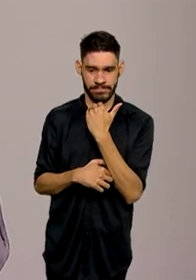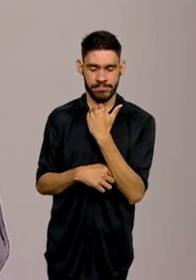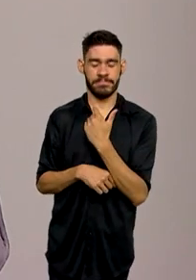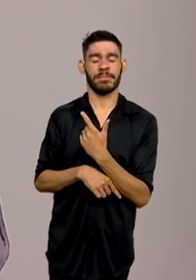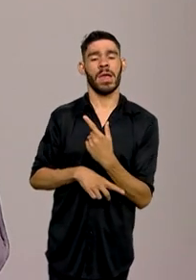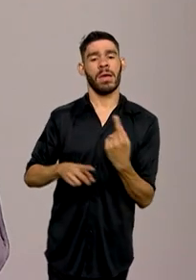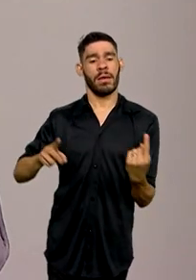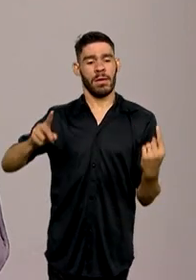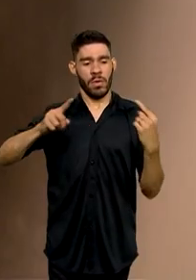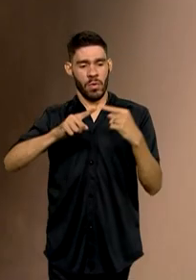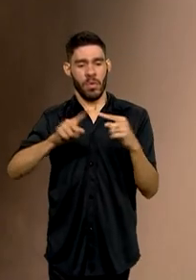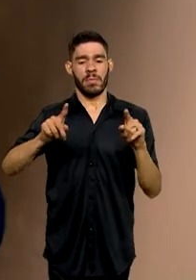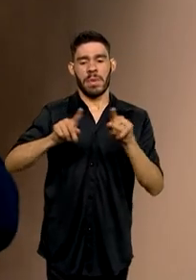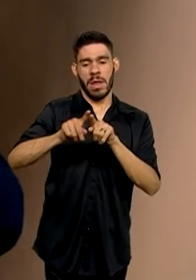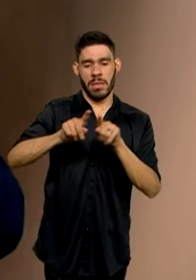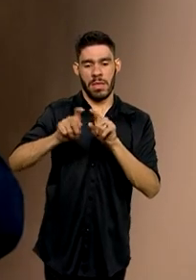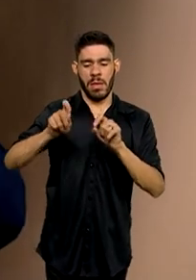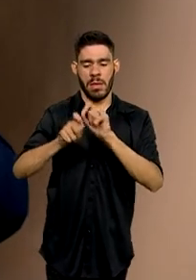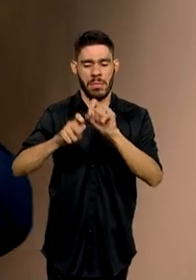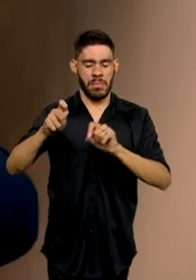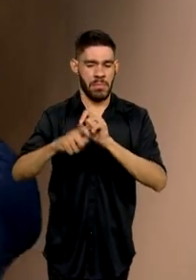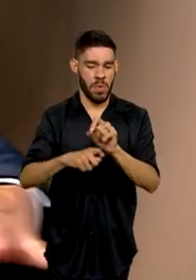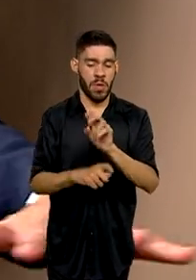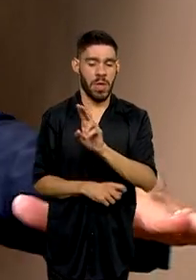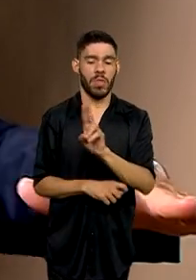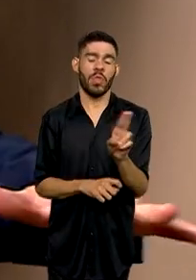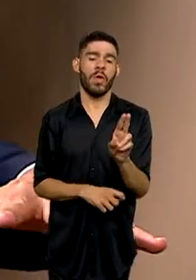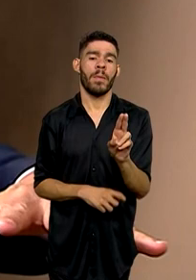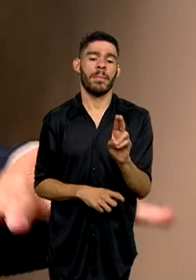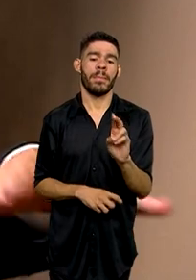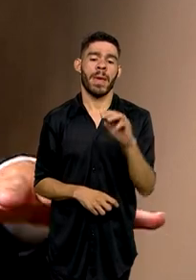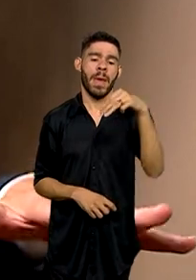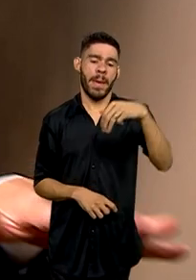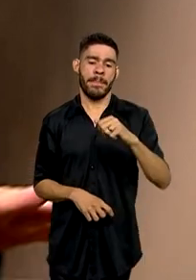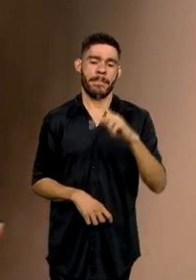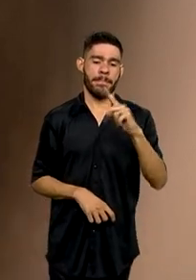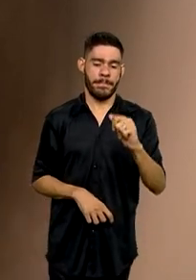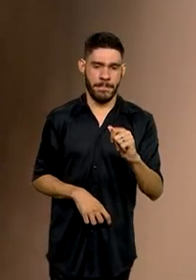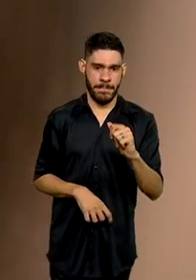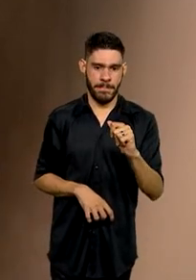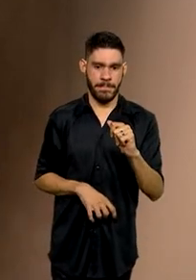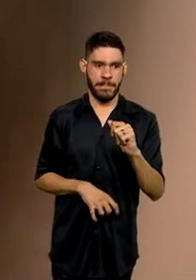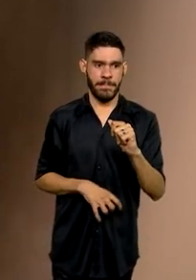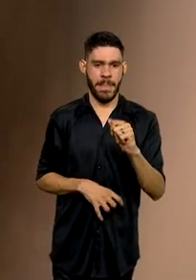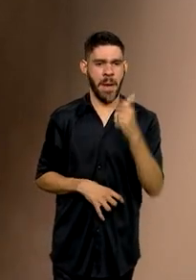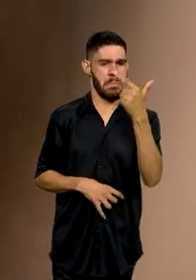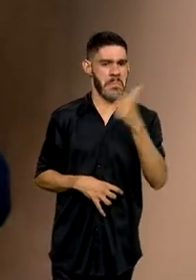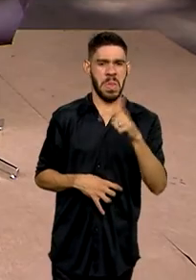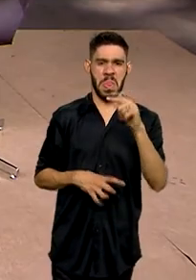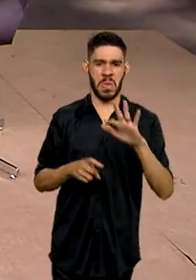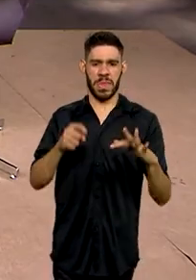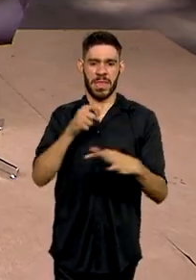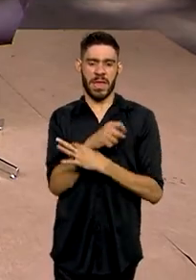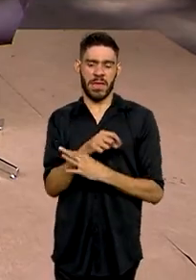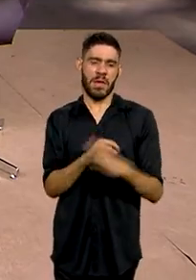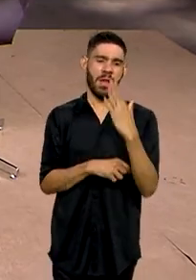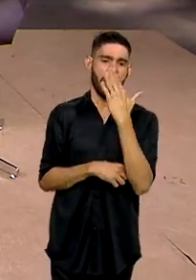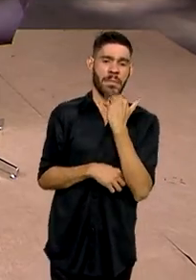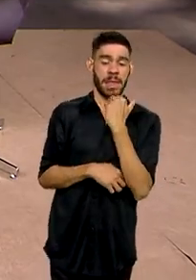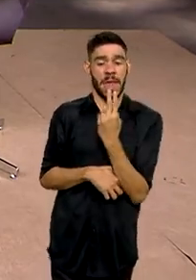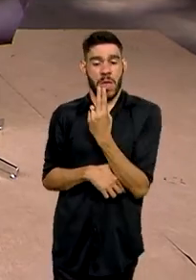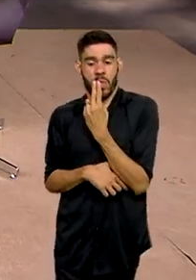e casado também com o que a gente chama de mapa da insegurança alimentar e nutricional. poder